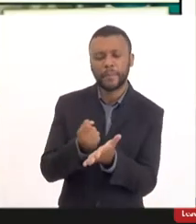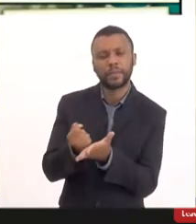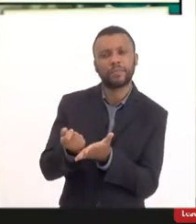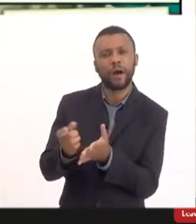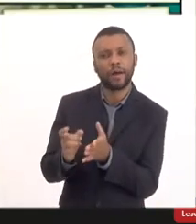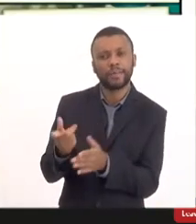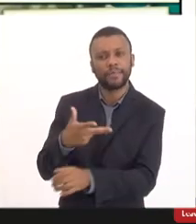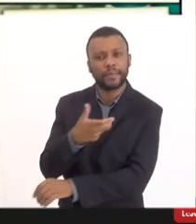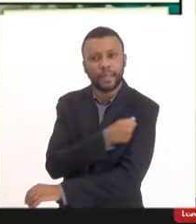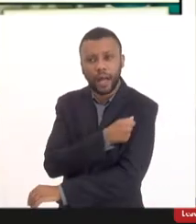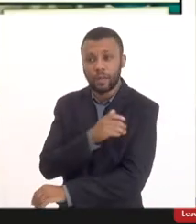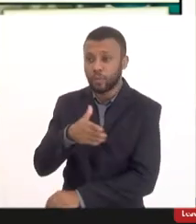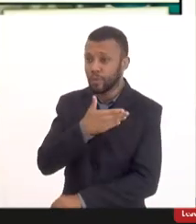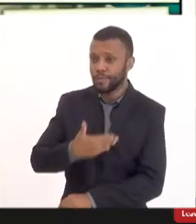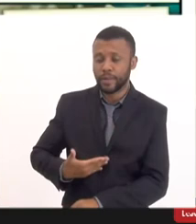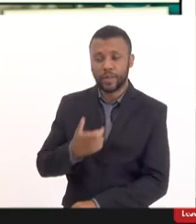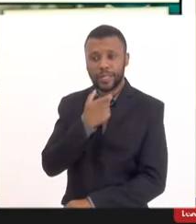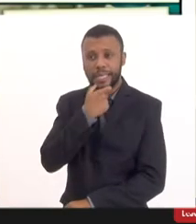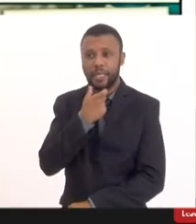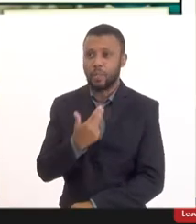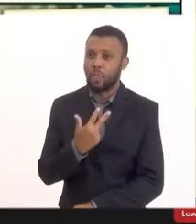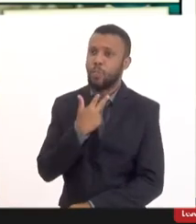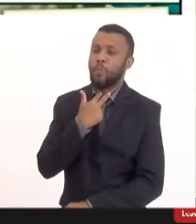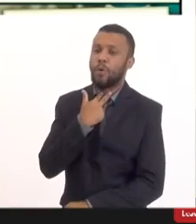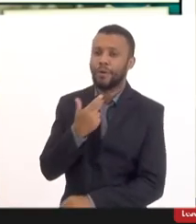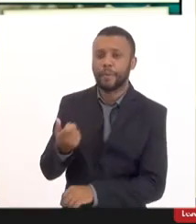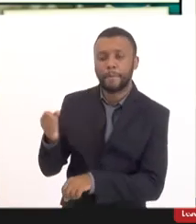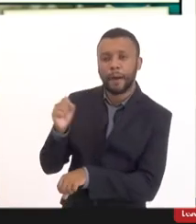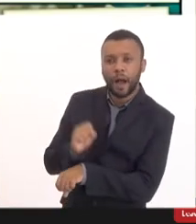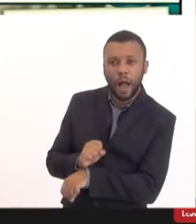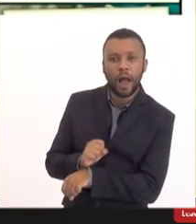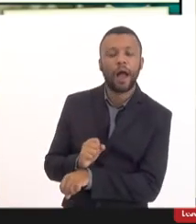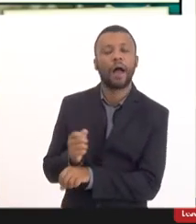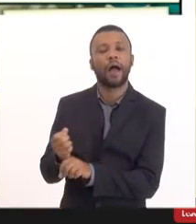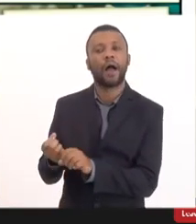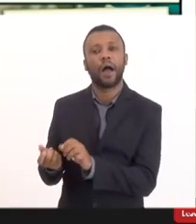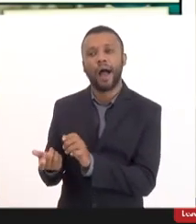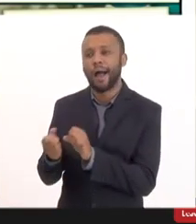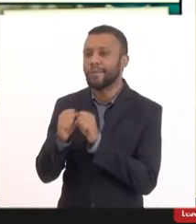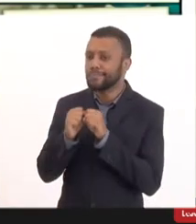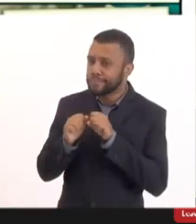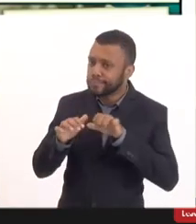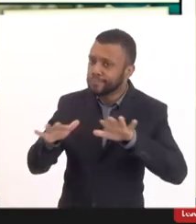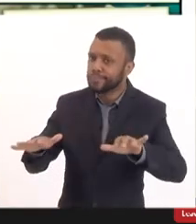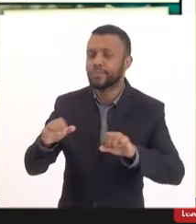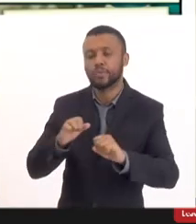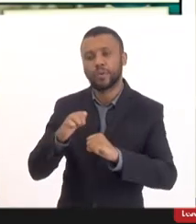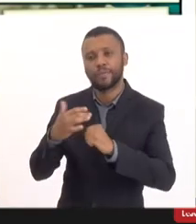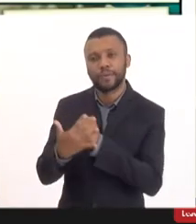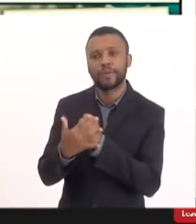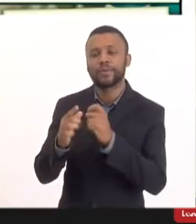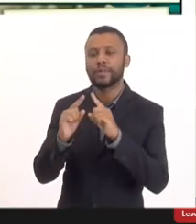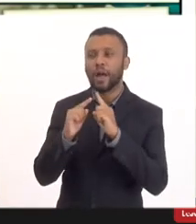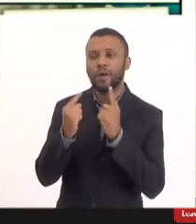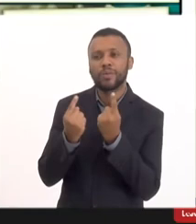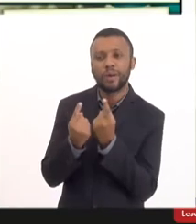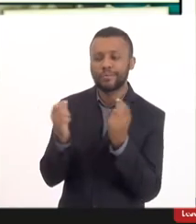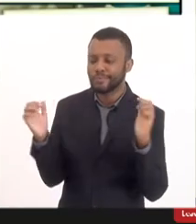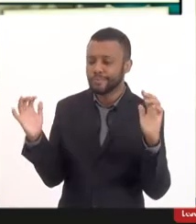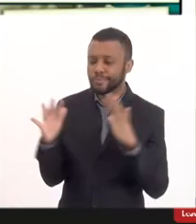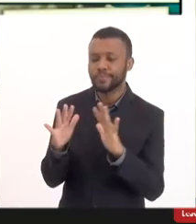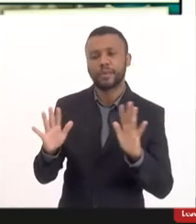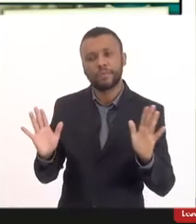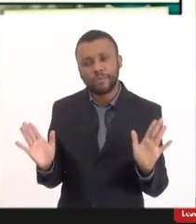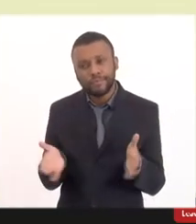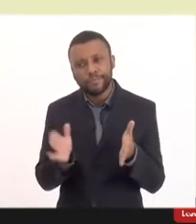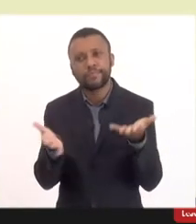aqui dito pelo próprio governo inglês não pode parar a transmissão da covid nas reuniões dos jovens então vamos estimular para que